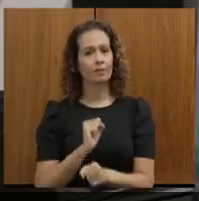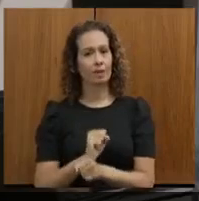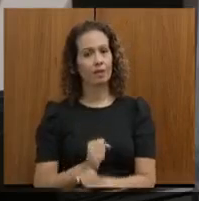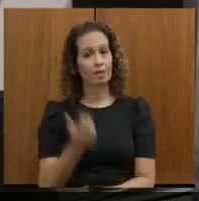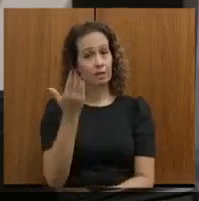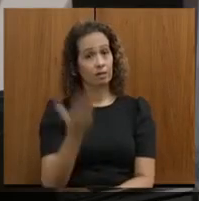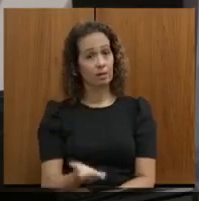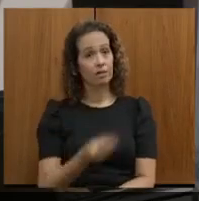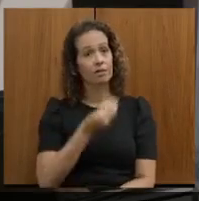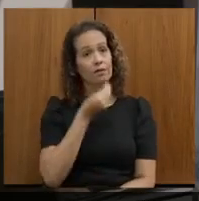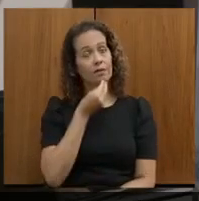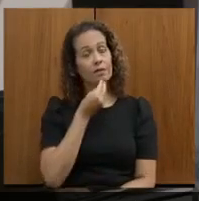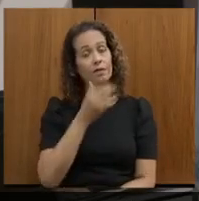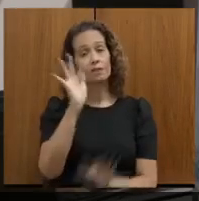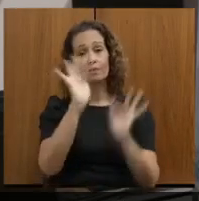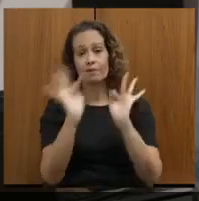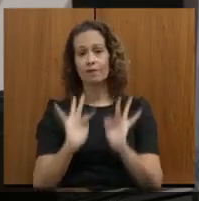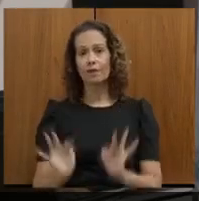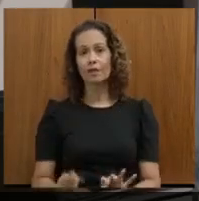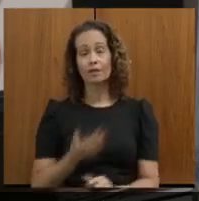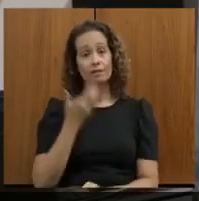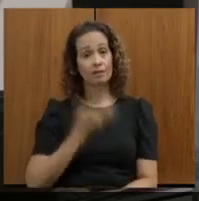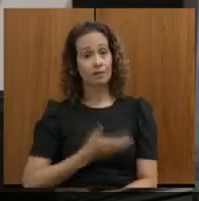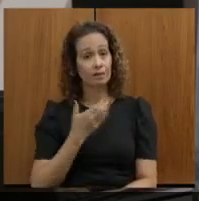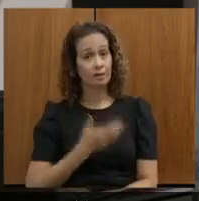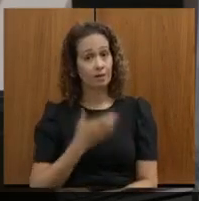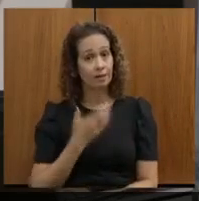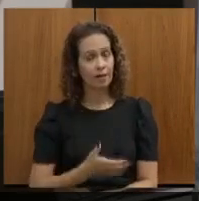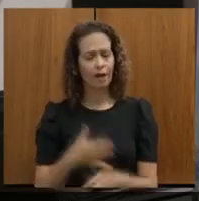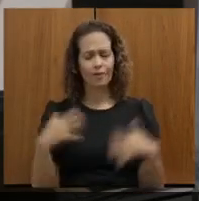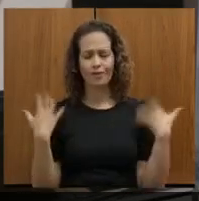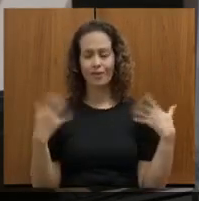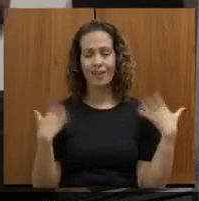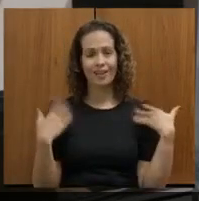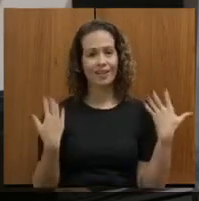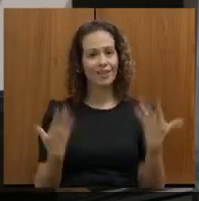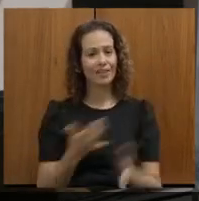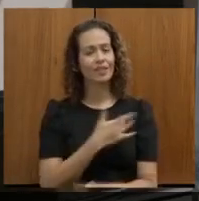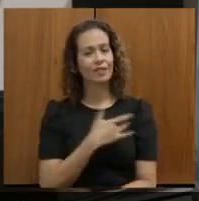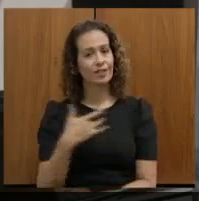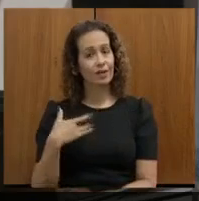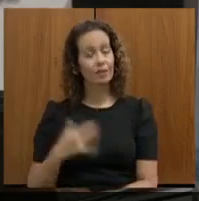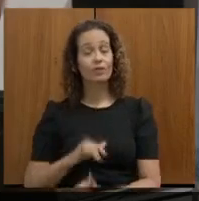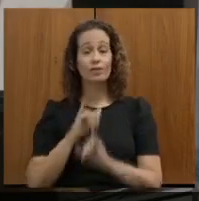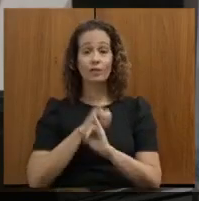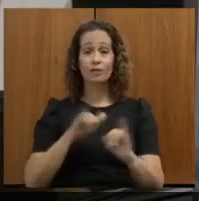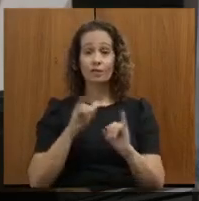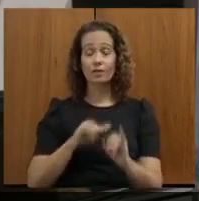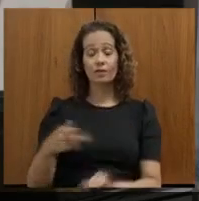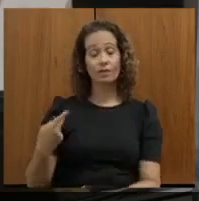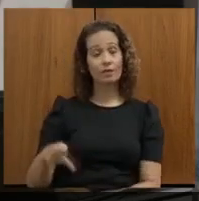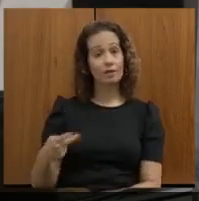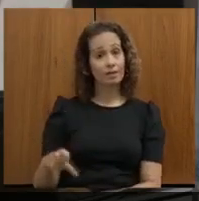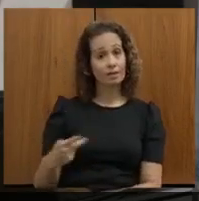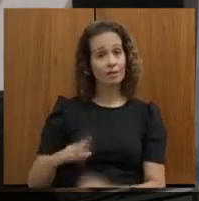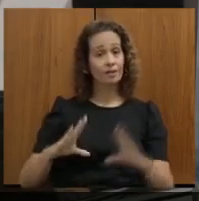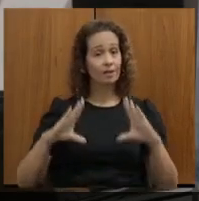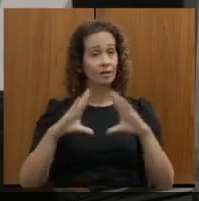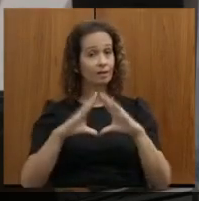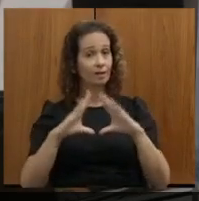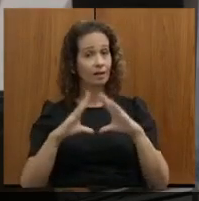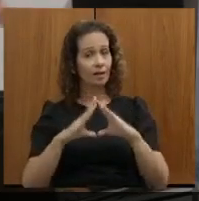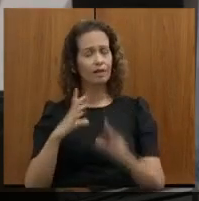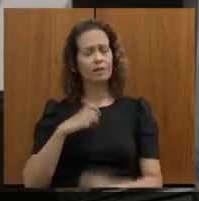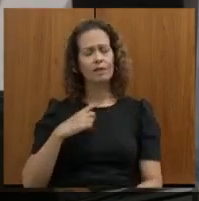desejo-lhe um feliz Natal, represso de alegria, saúde, e dizer que essa casa tem, por vossa excelência, um